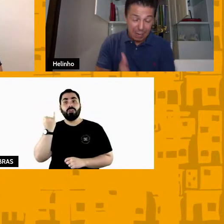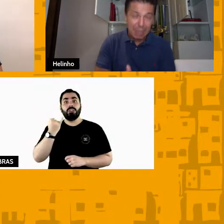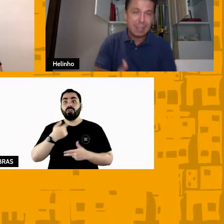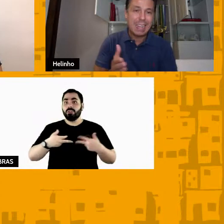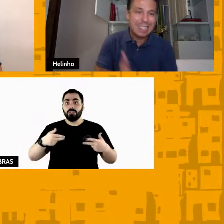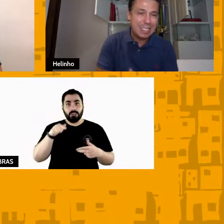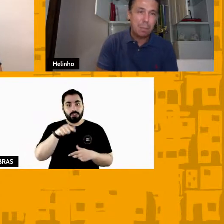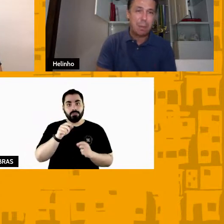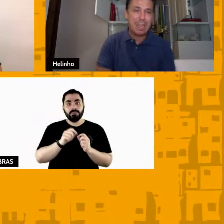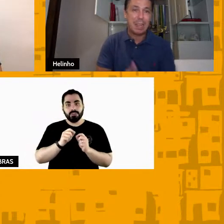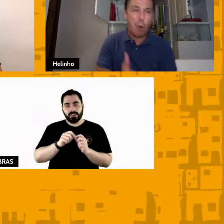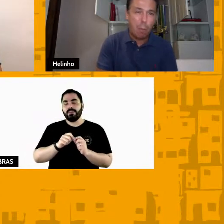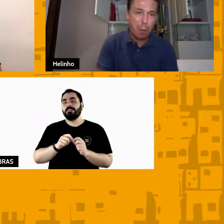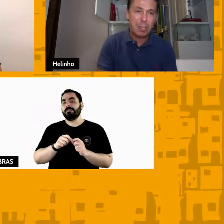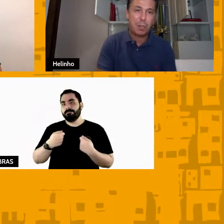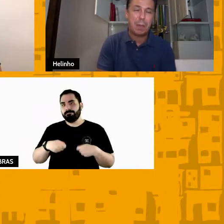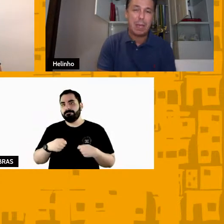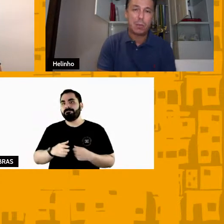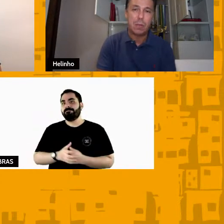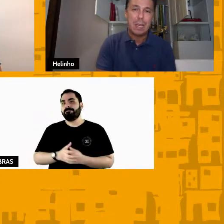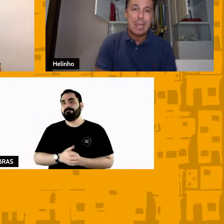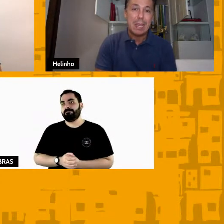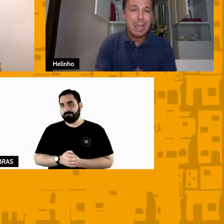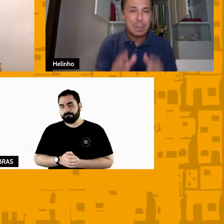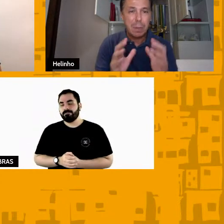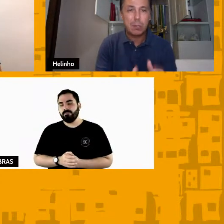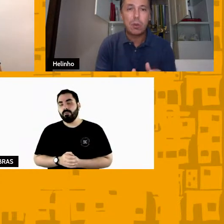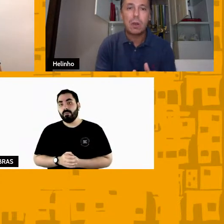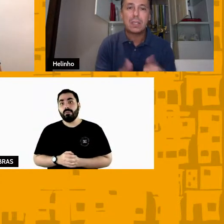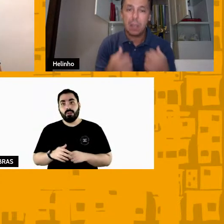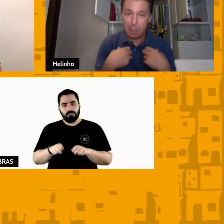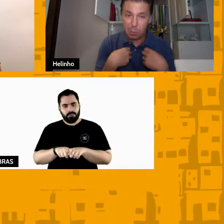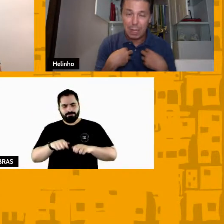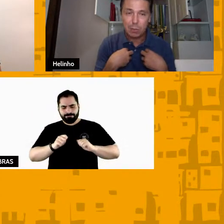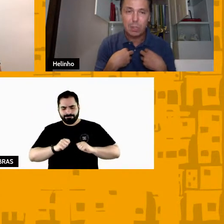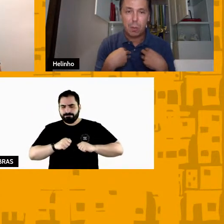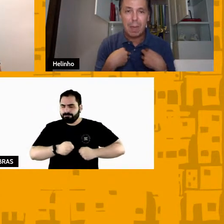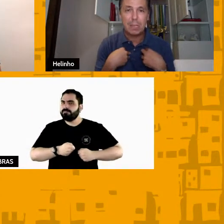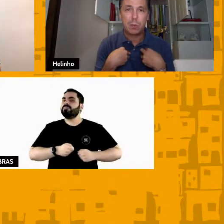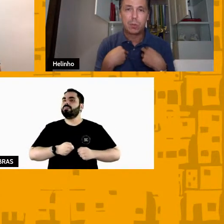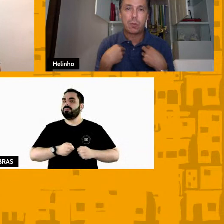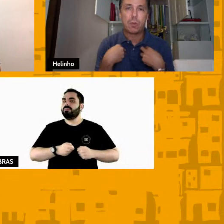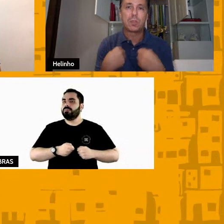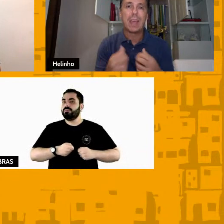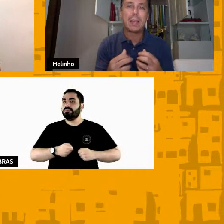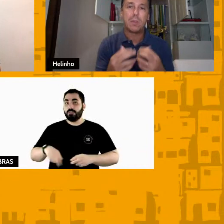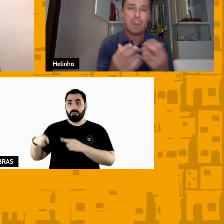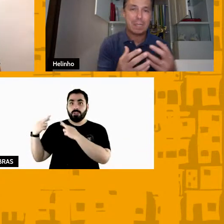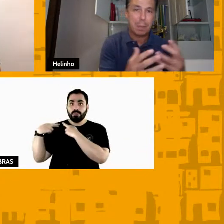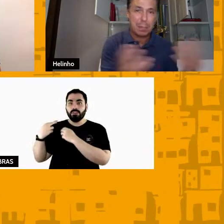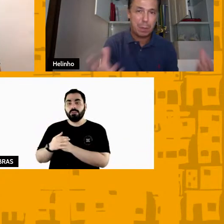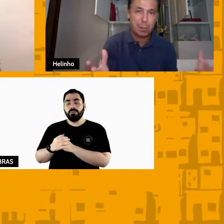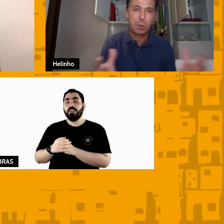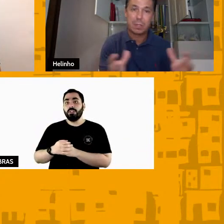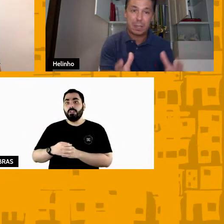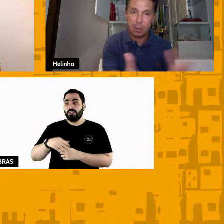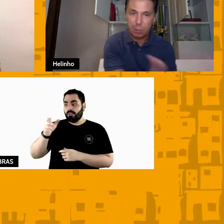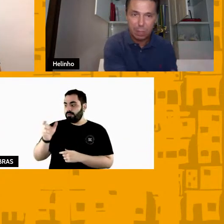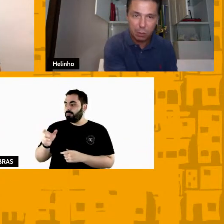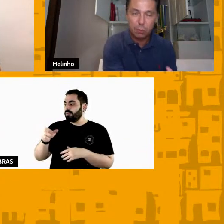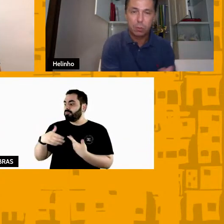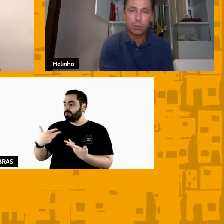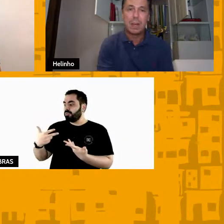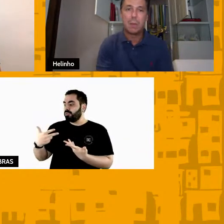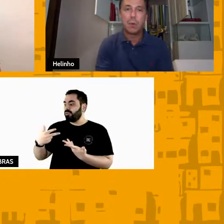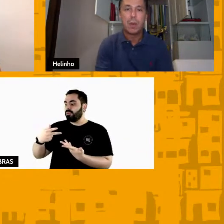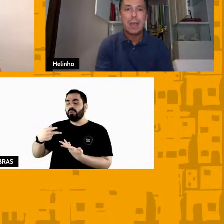com seriedade disciplina comprometimento e as pessoas uma das coisas que eu mais busco como técnico passar para as pessoas que